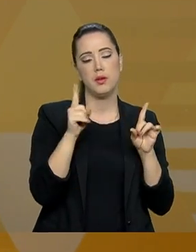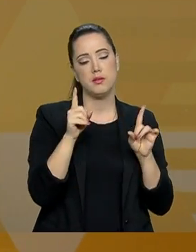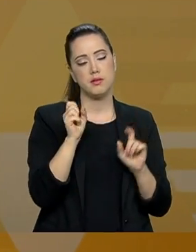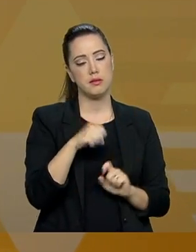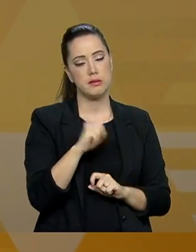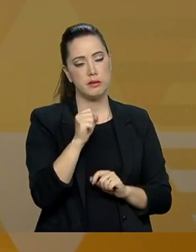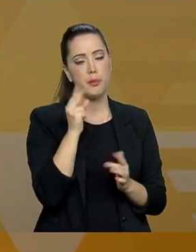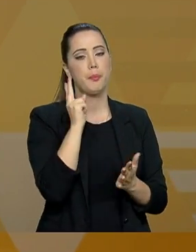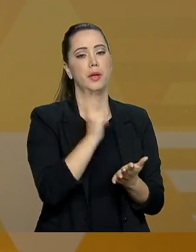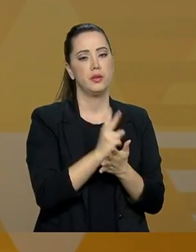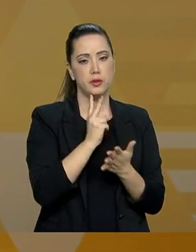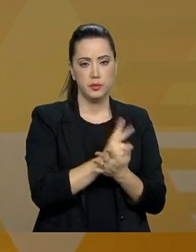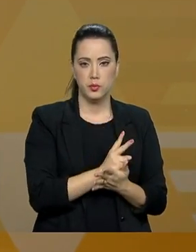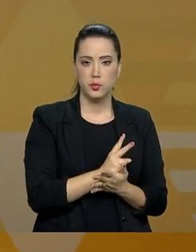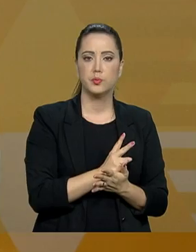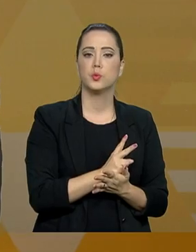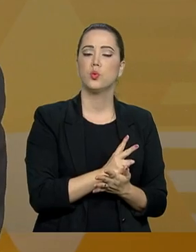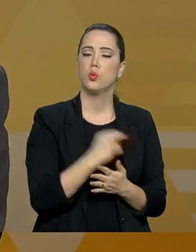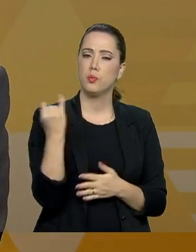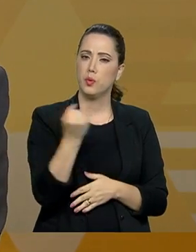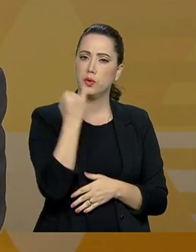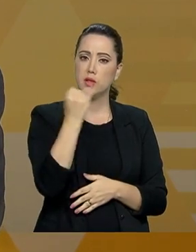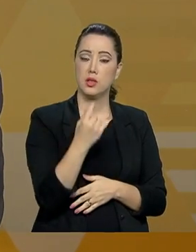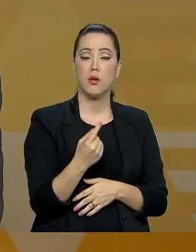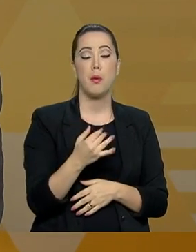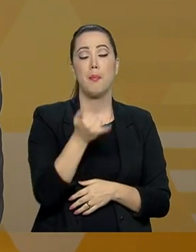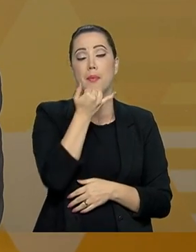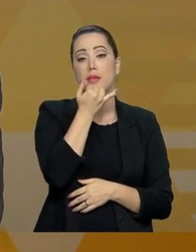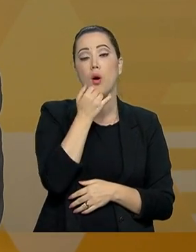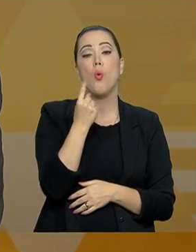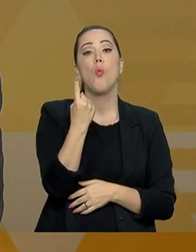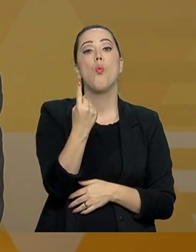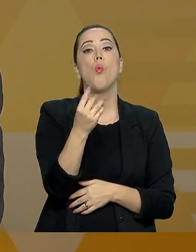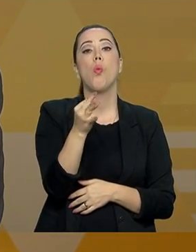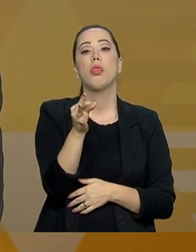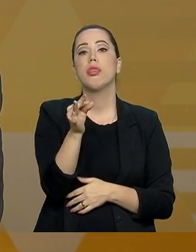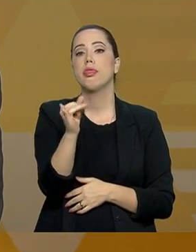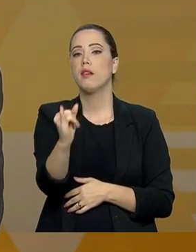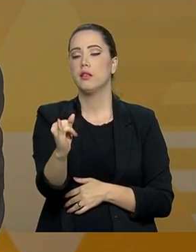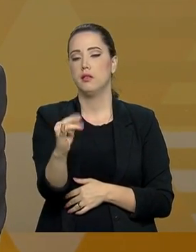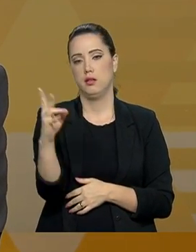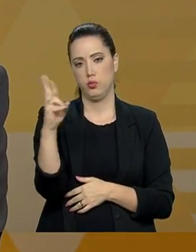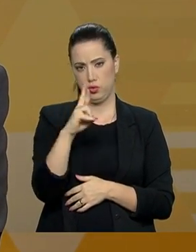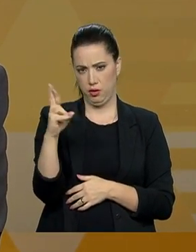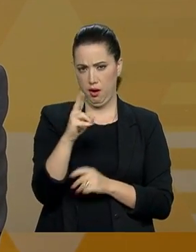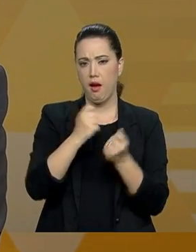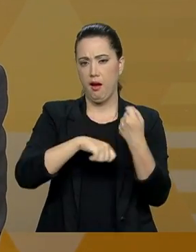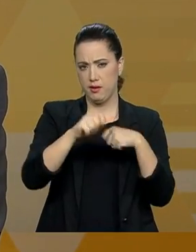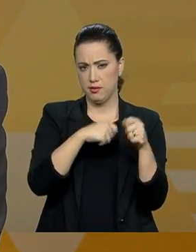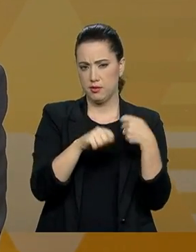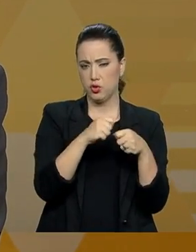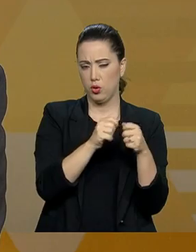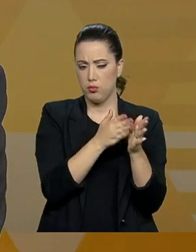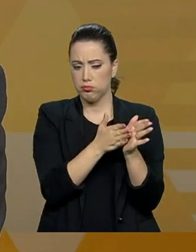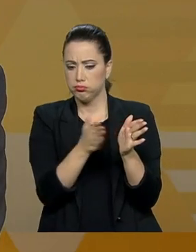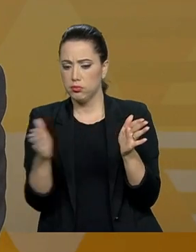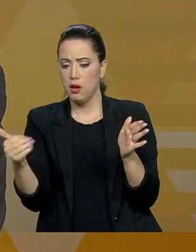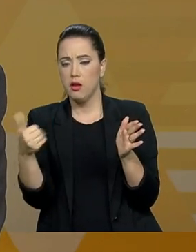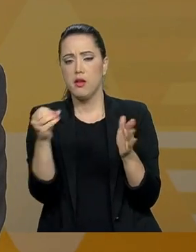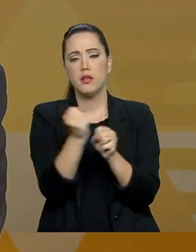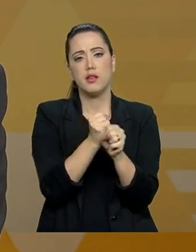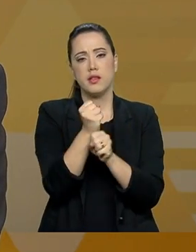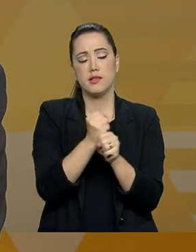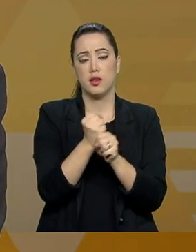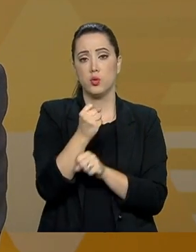mesmo com esse êxito de um trilhão de reais de economia ao longo de 10 anos, para se implantar um regime de capitalização é necessário se